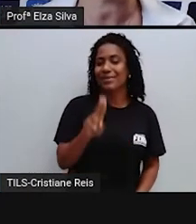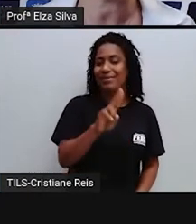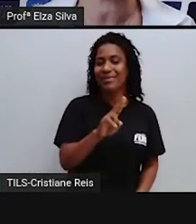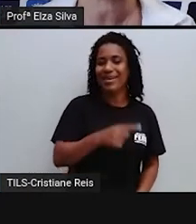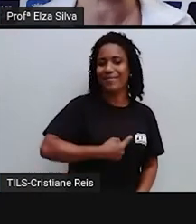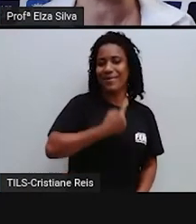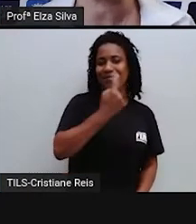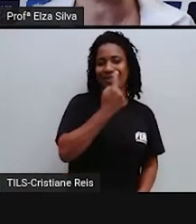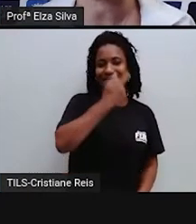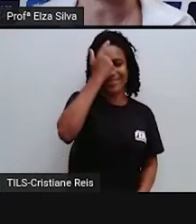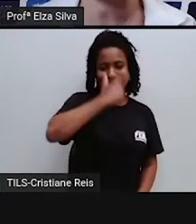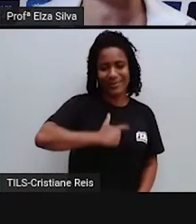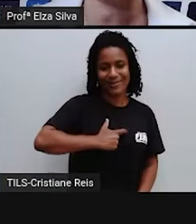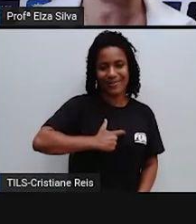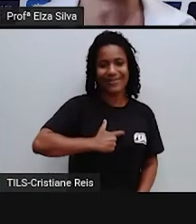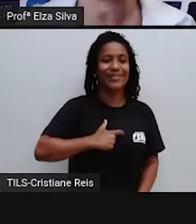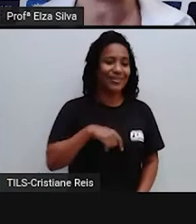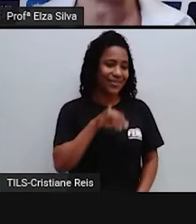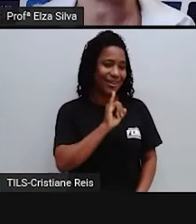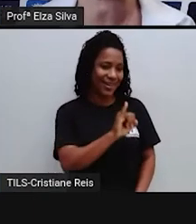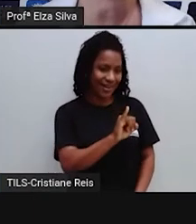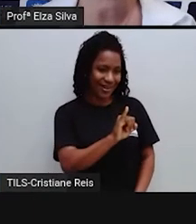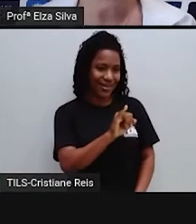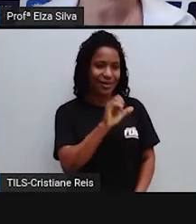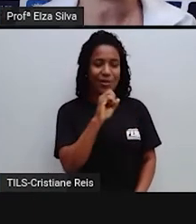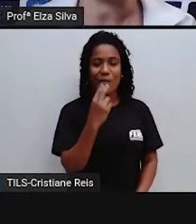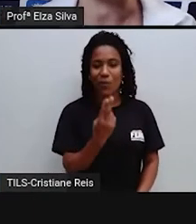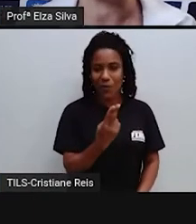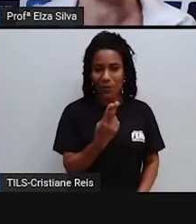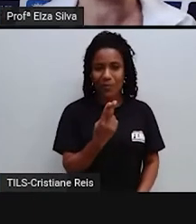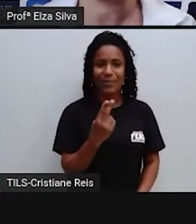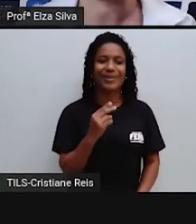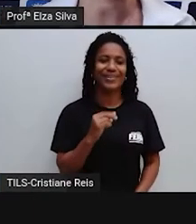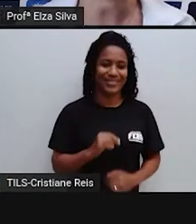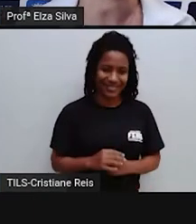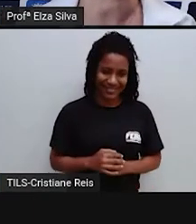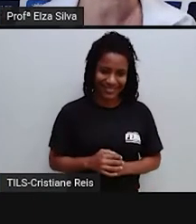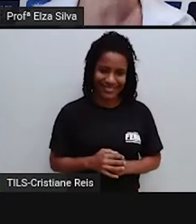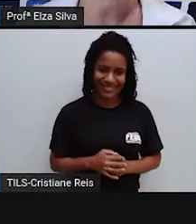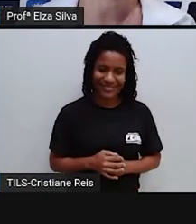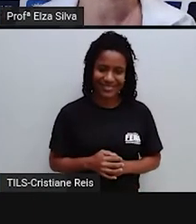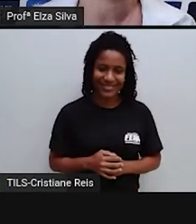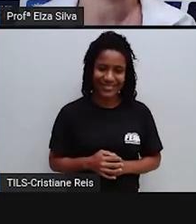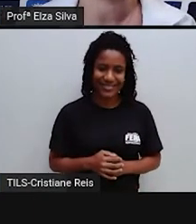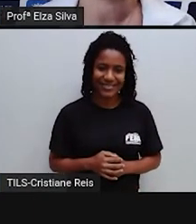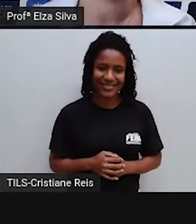primeira pessoa Do singular I Ou do plural We Let's go